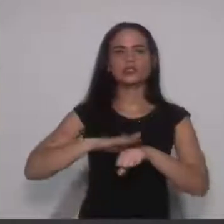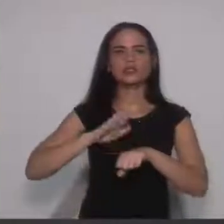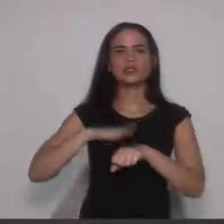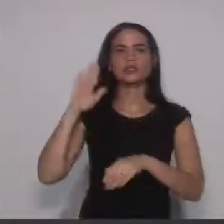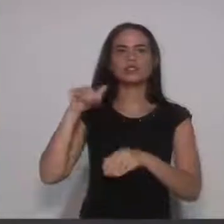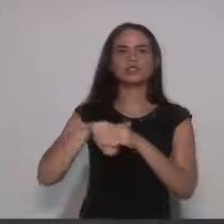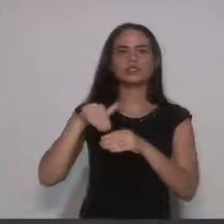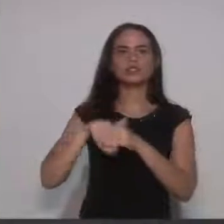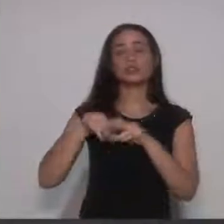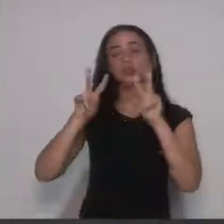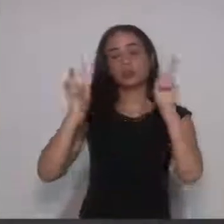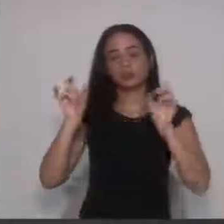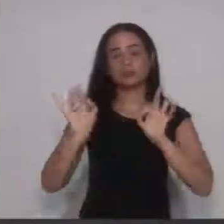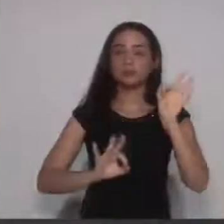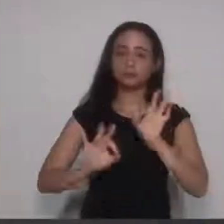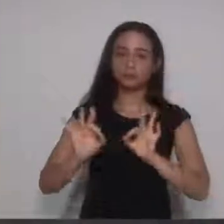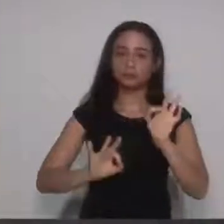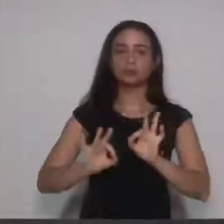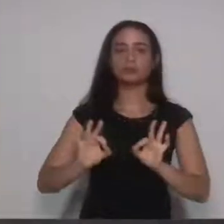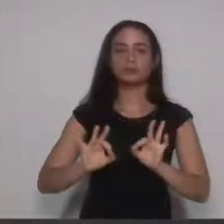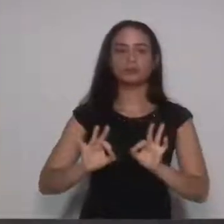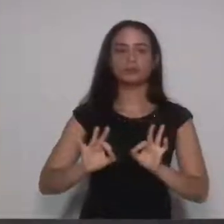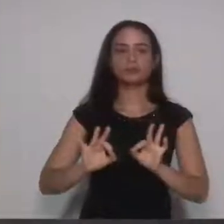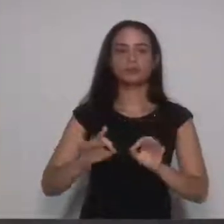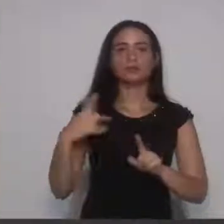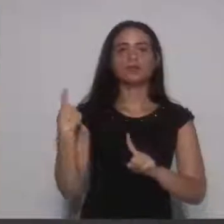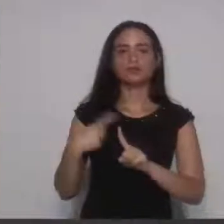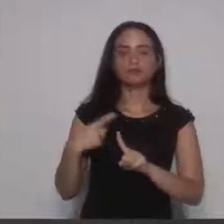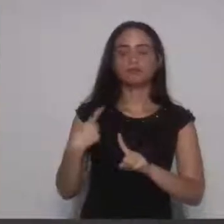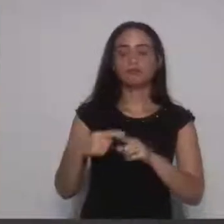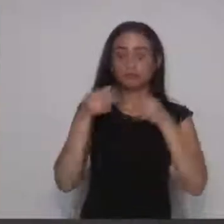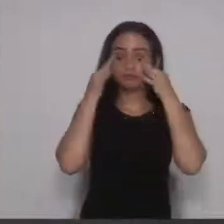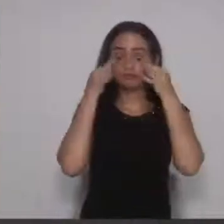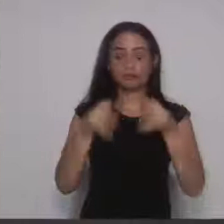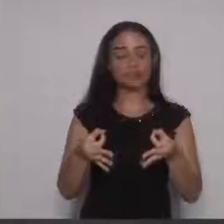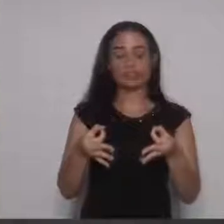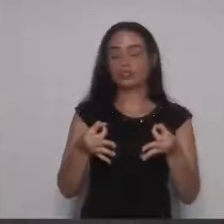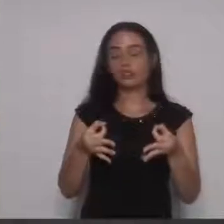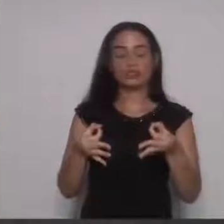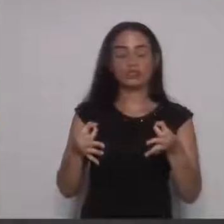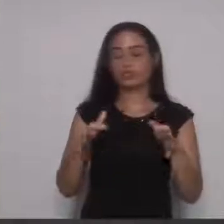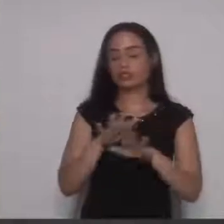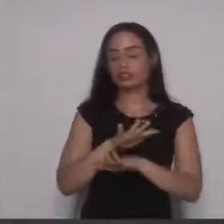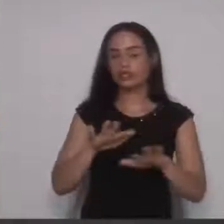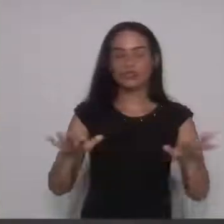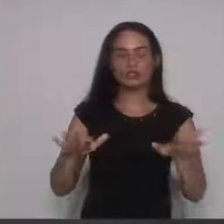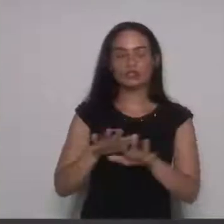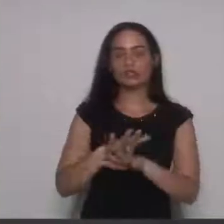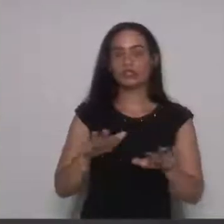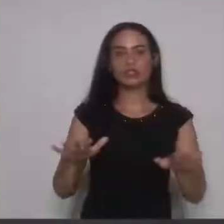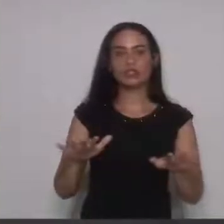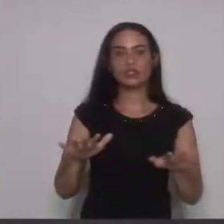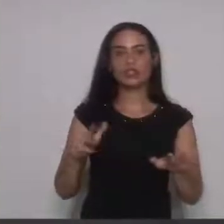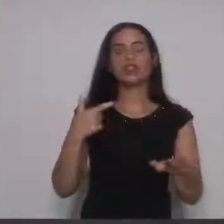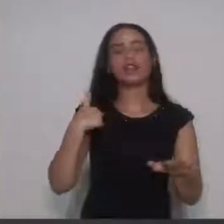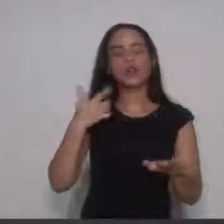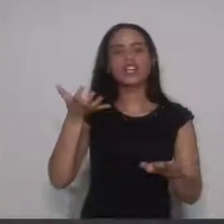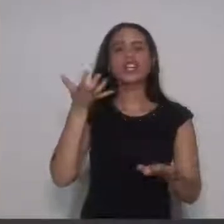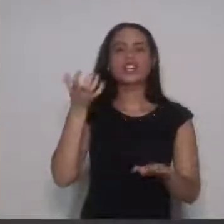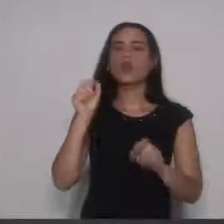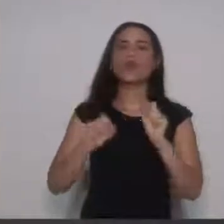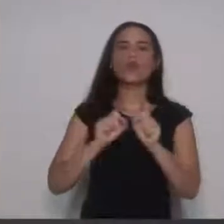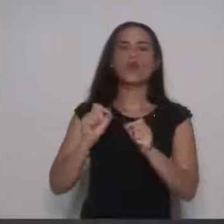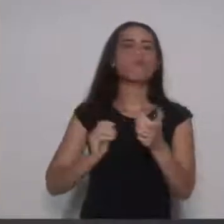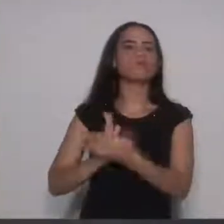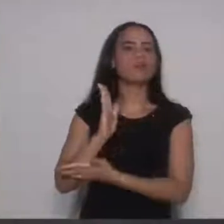enquanto o projeto, por falta de atenção, e era para ter votado favorável e